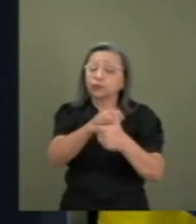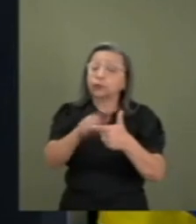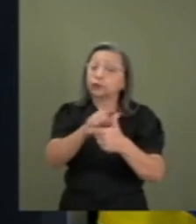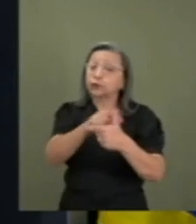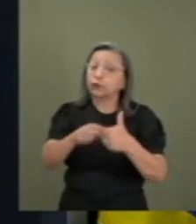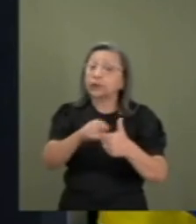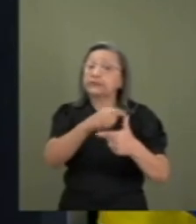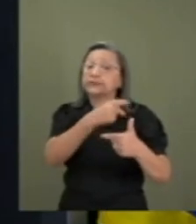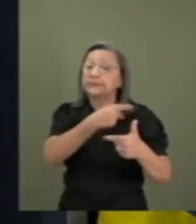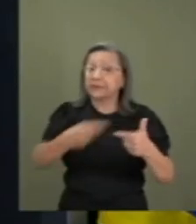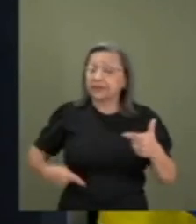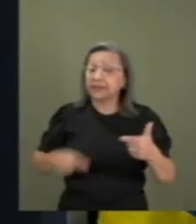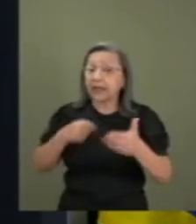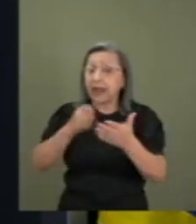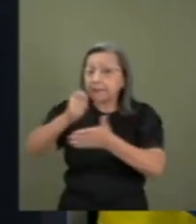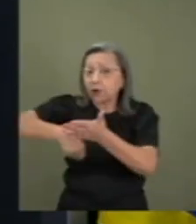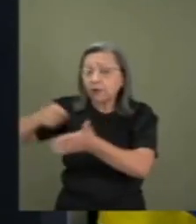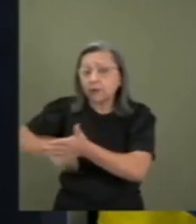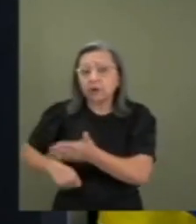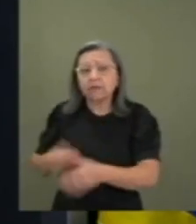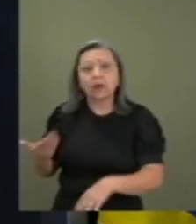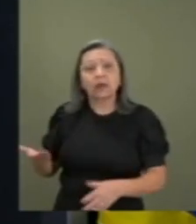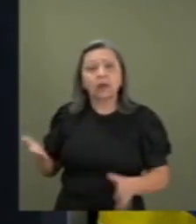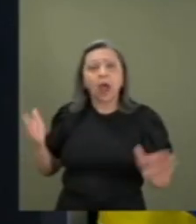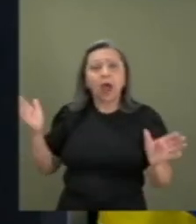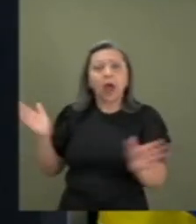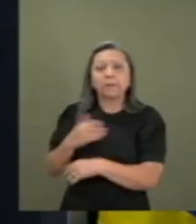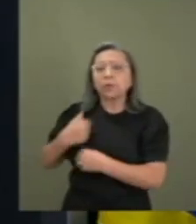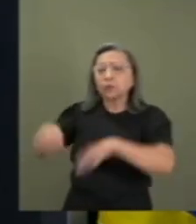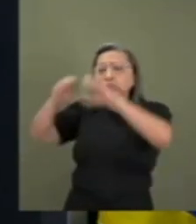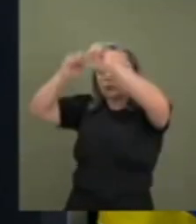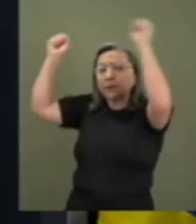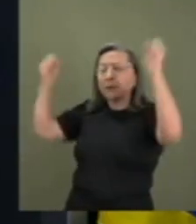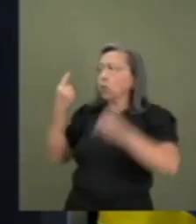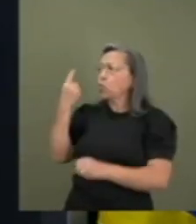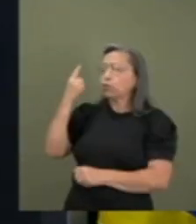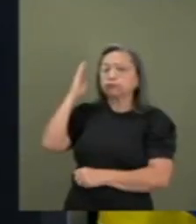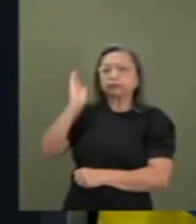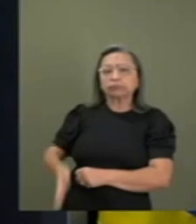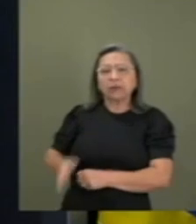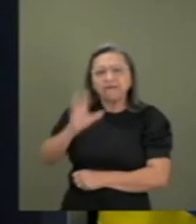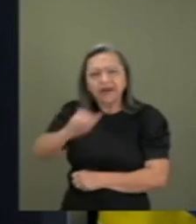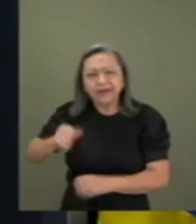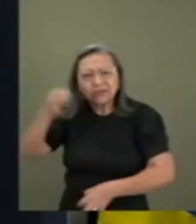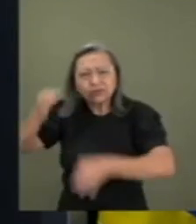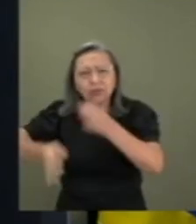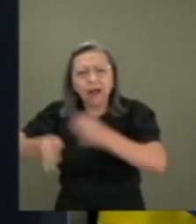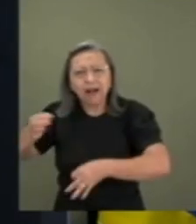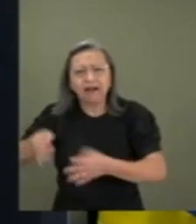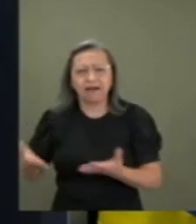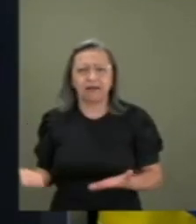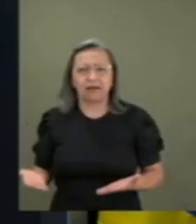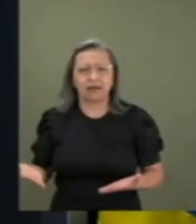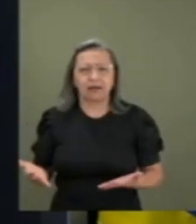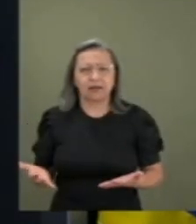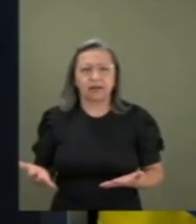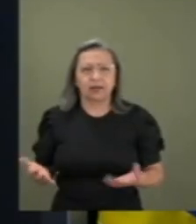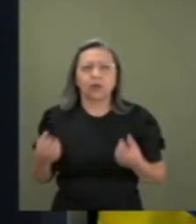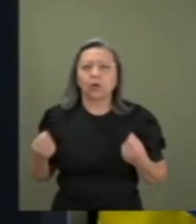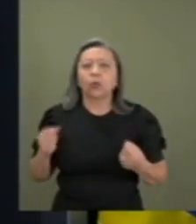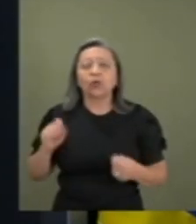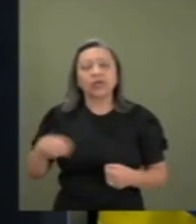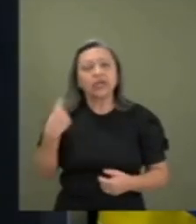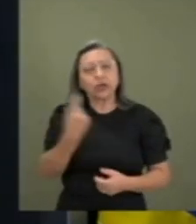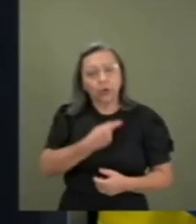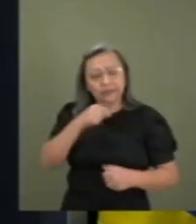e o Supremo, numa canetada, vai julgar o que a gente